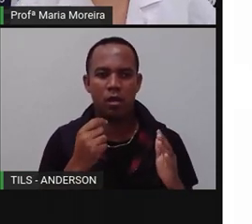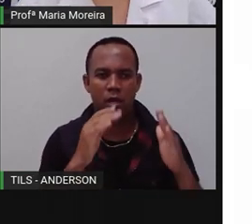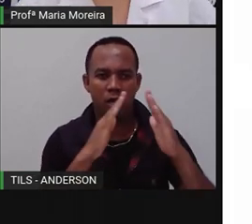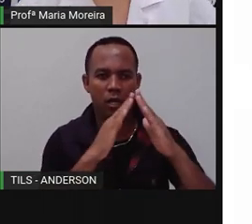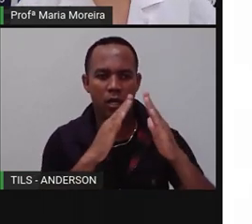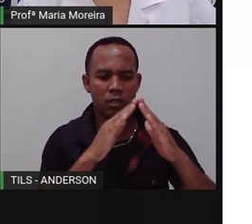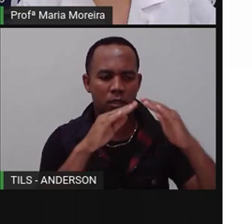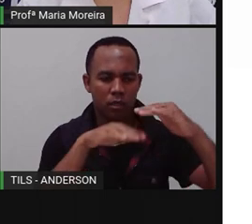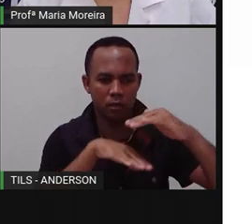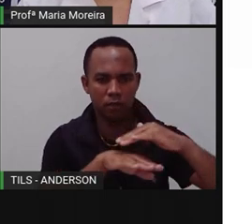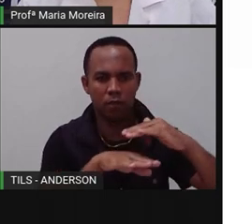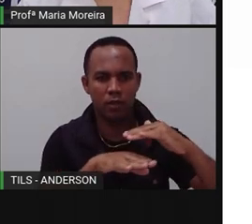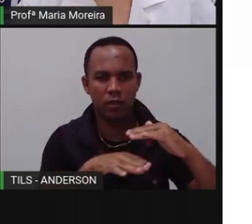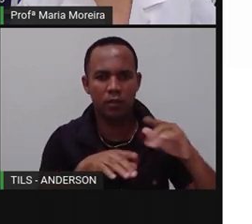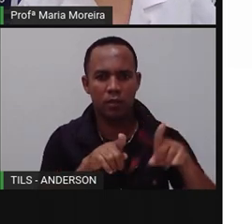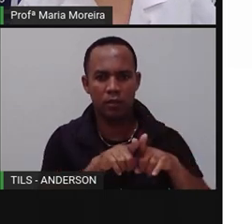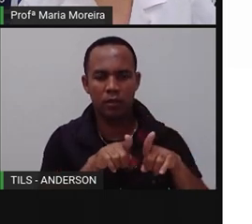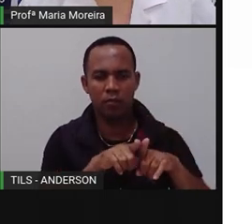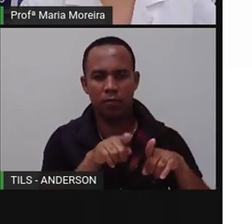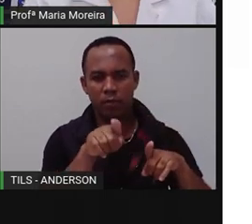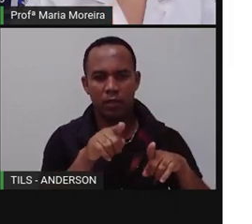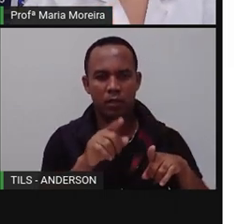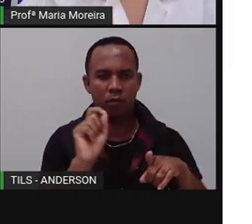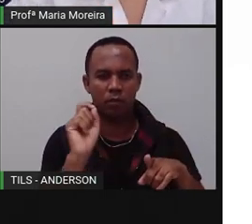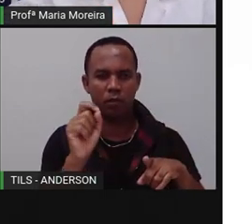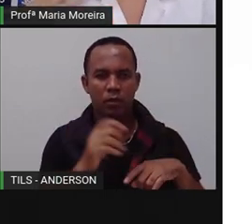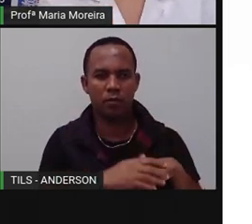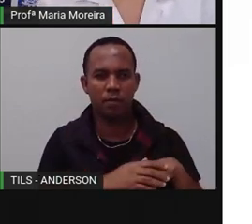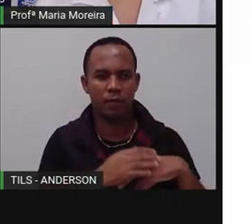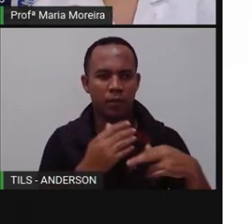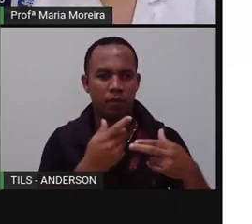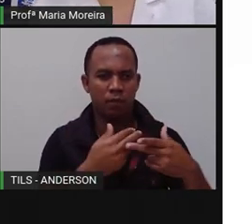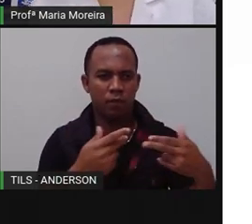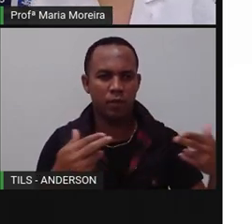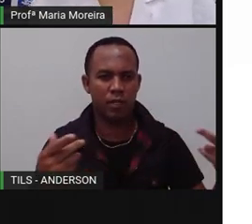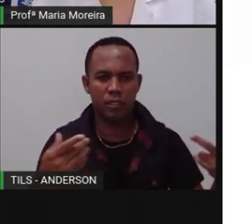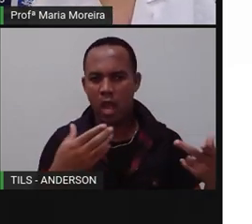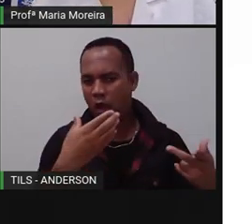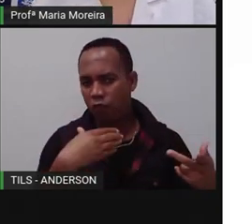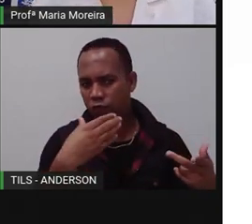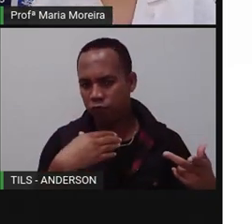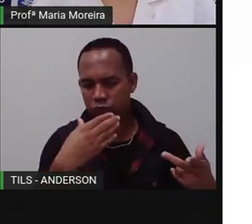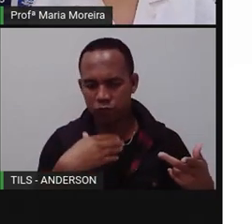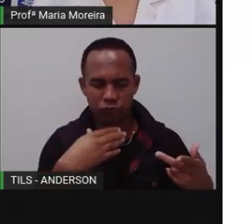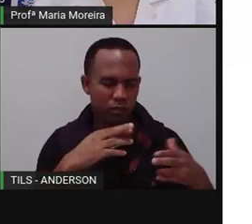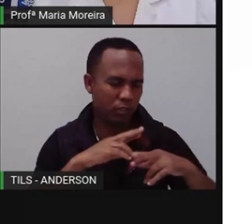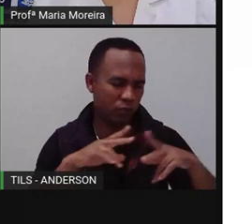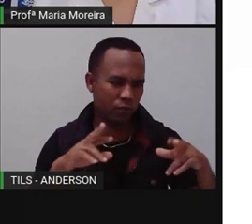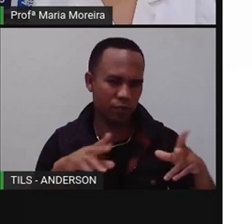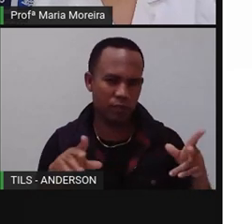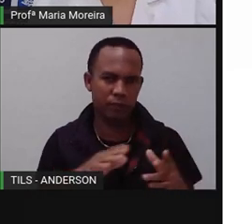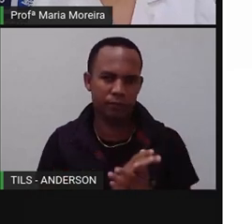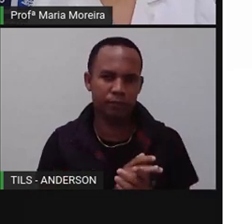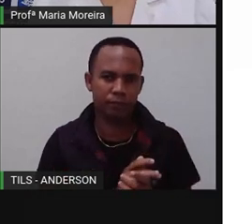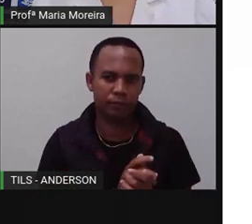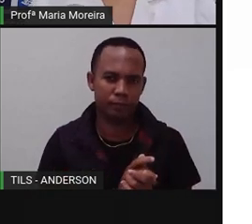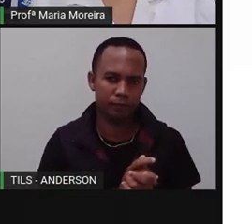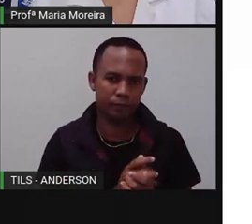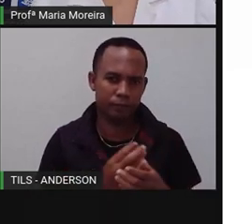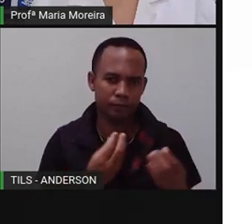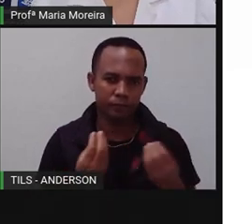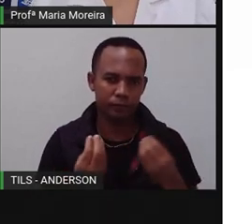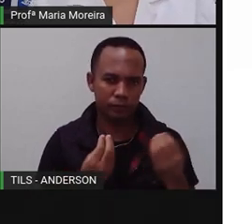árvores próximas do rio dispunham de quê? De variedade frutífera, que foi o que a Pró falou com vocês, né? Dessa